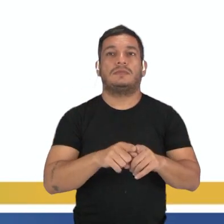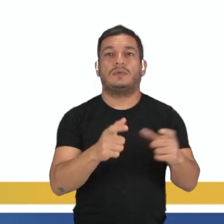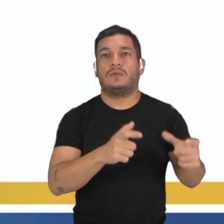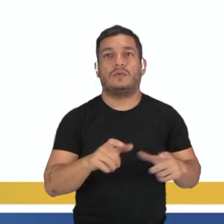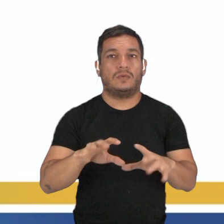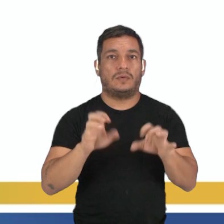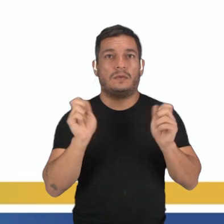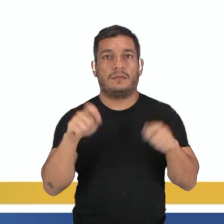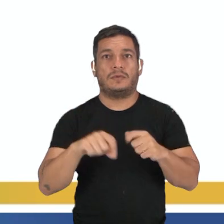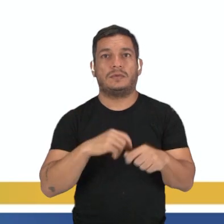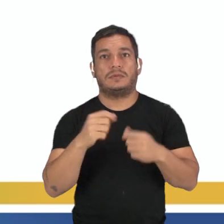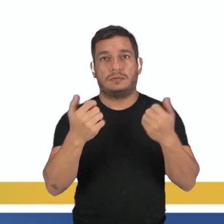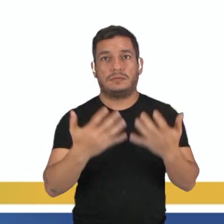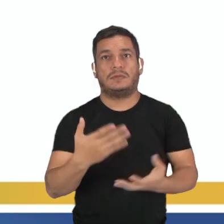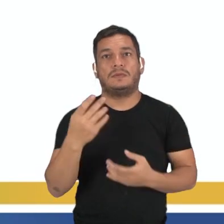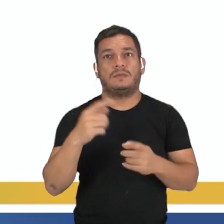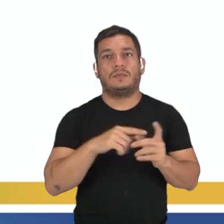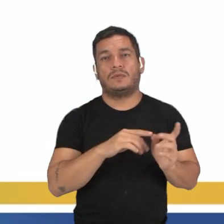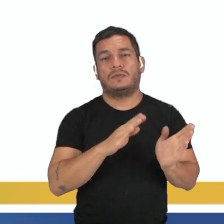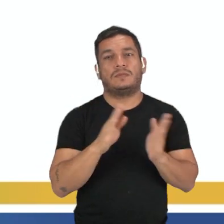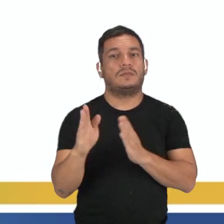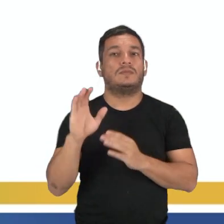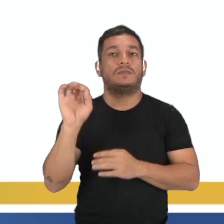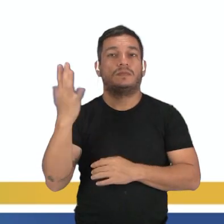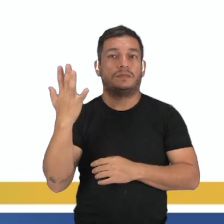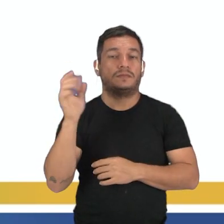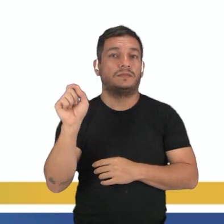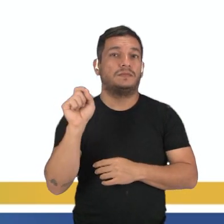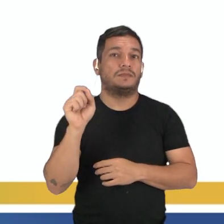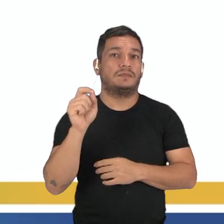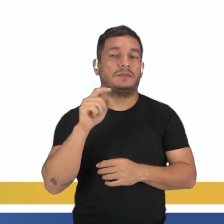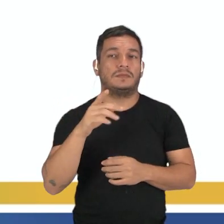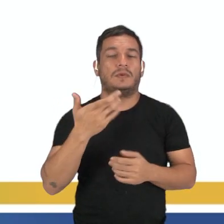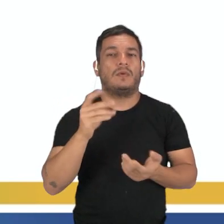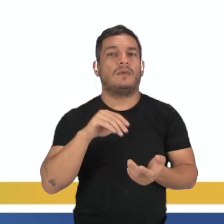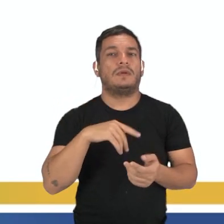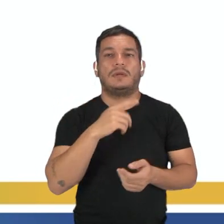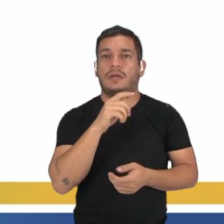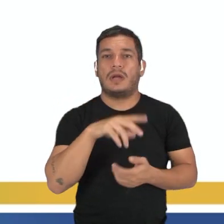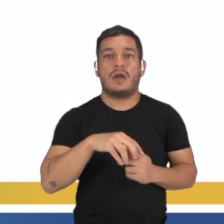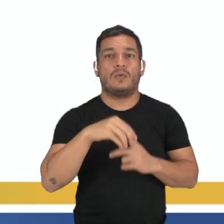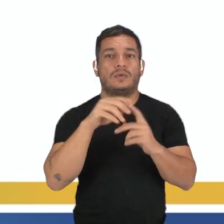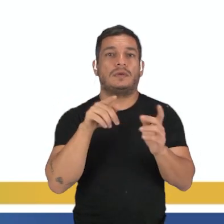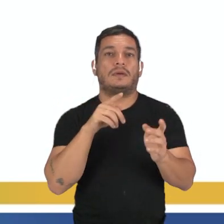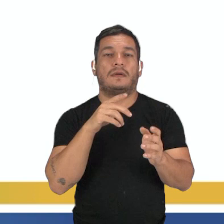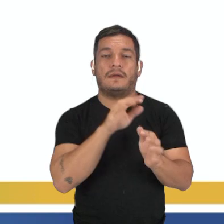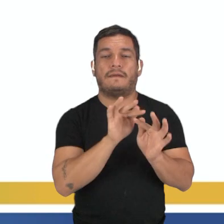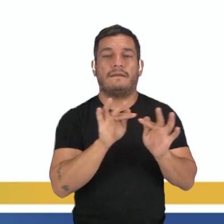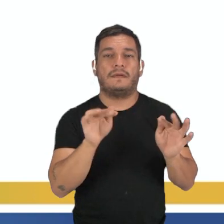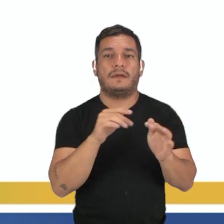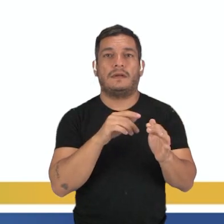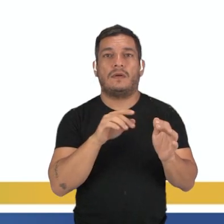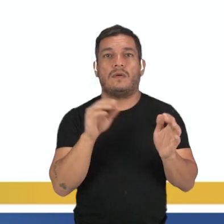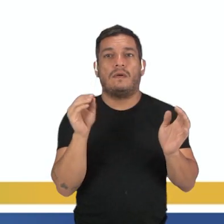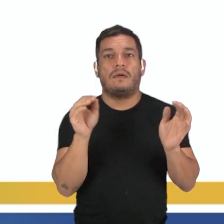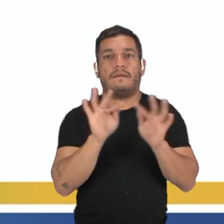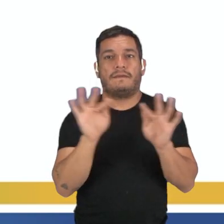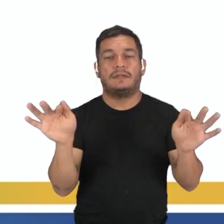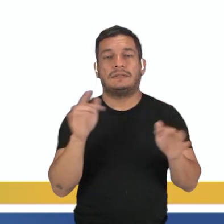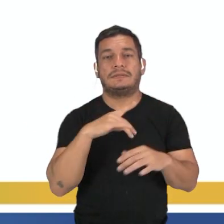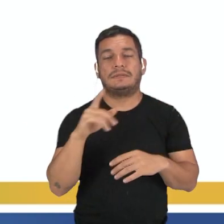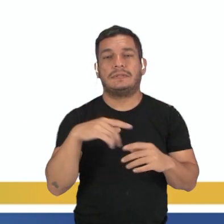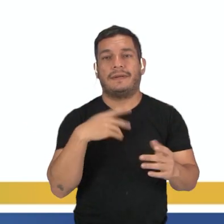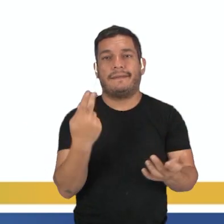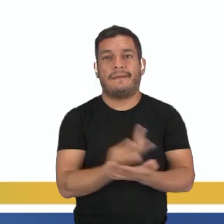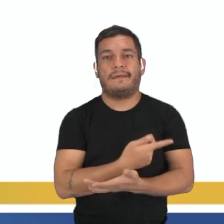ambientes secos pode ser explicada por todos os seguintes fatores, exceto qual que é a única afirmativa aí que está equivocada, que